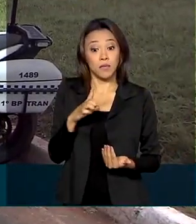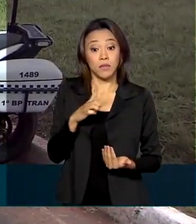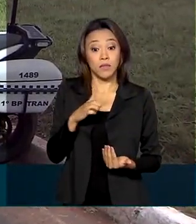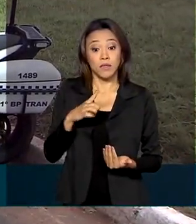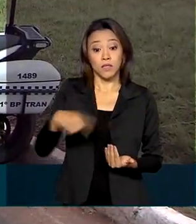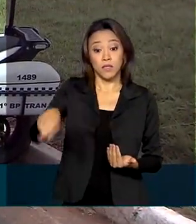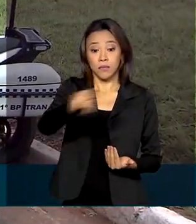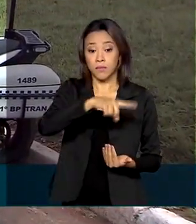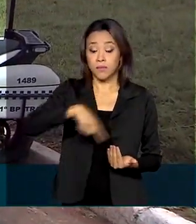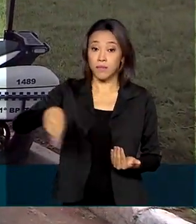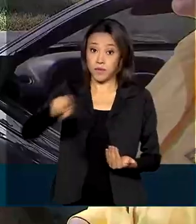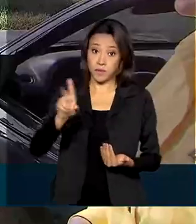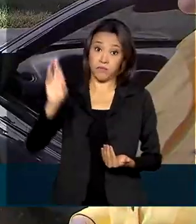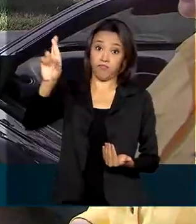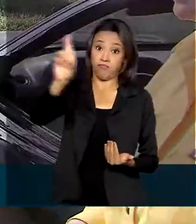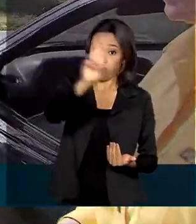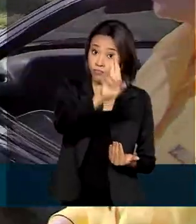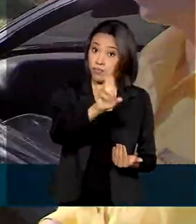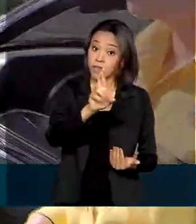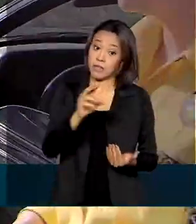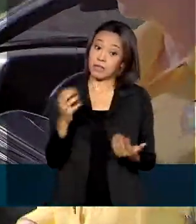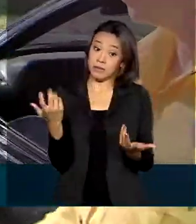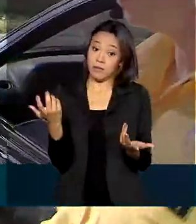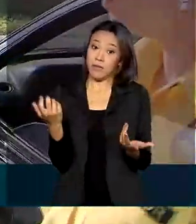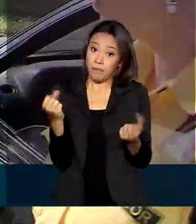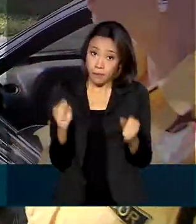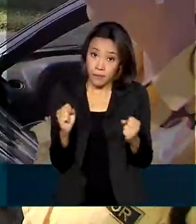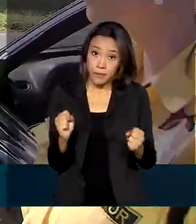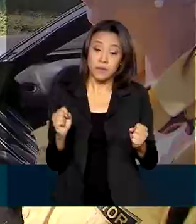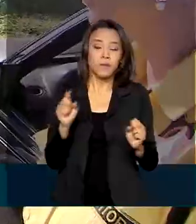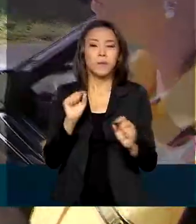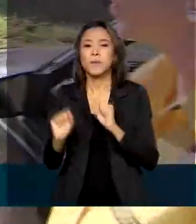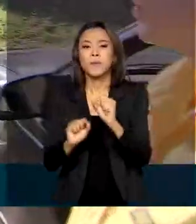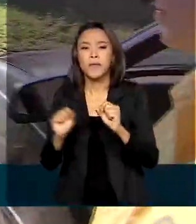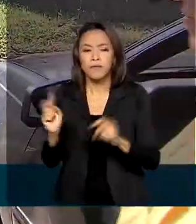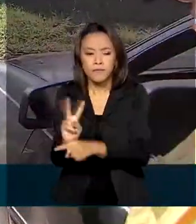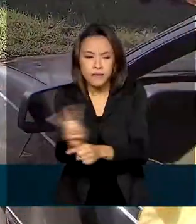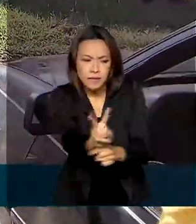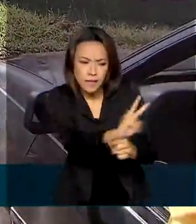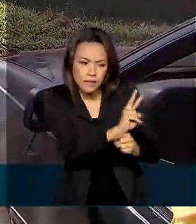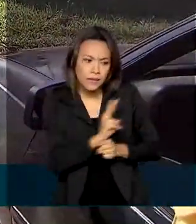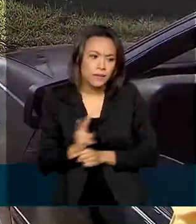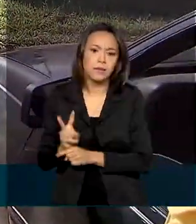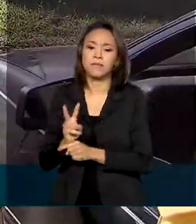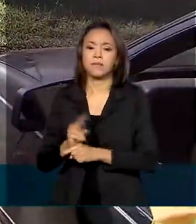órgãos deslocarem efetivo para áreas de educação e de fiscalização no trânsito.